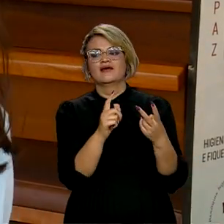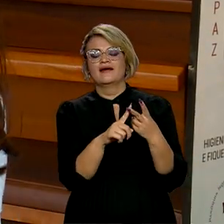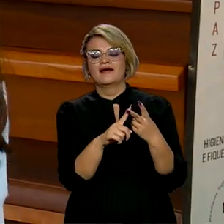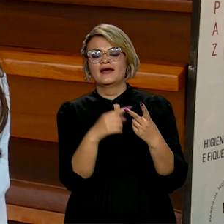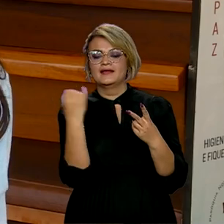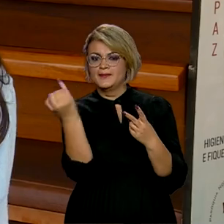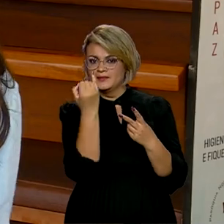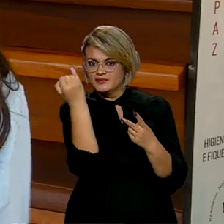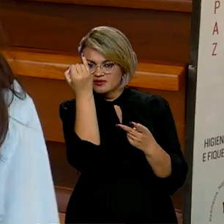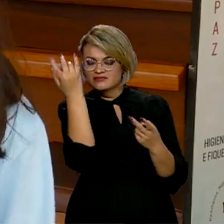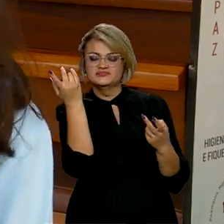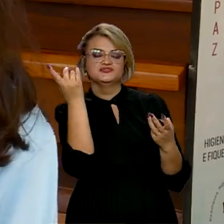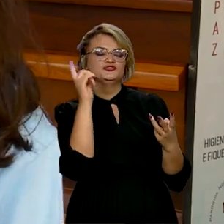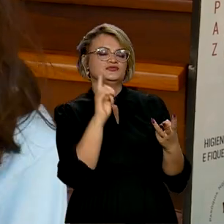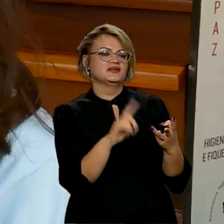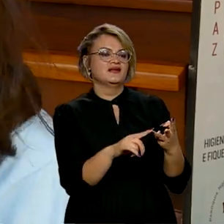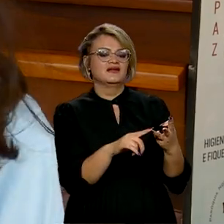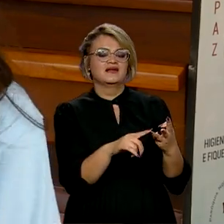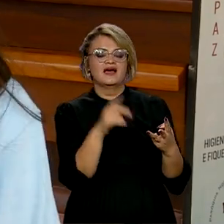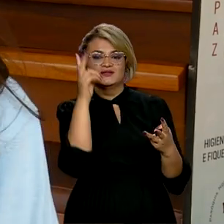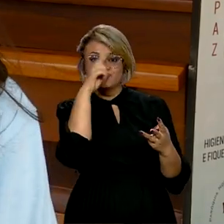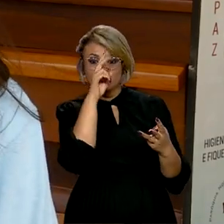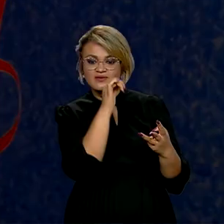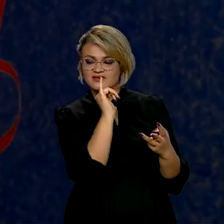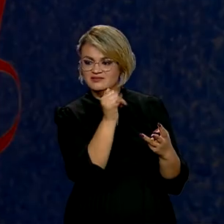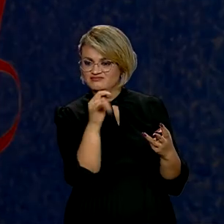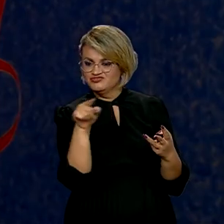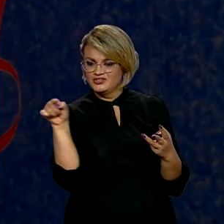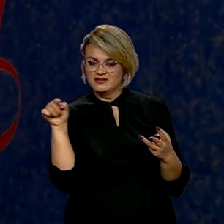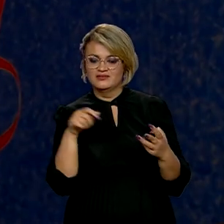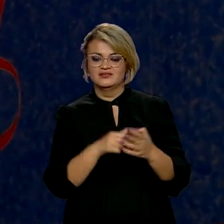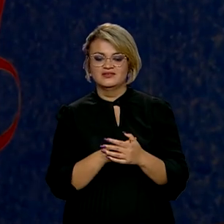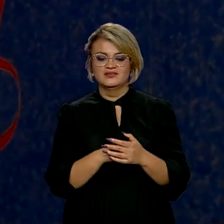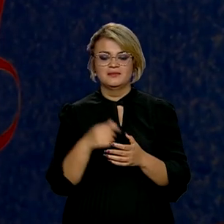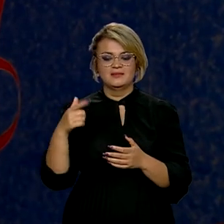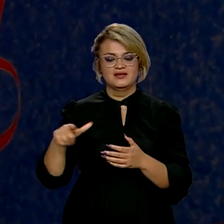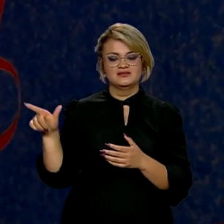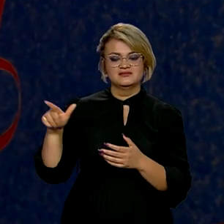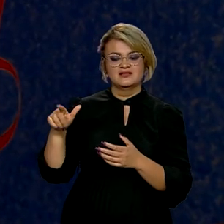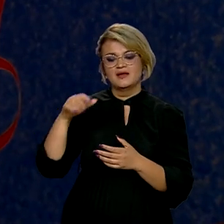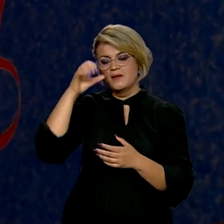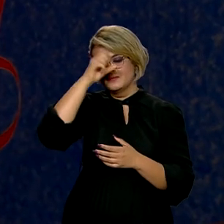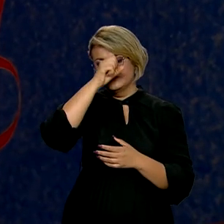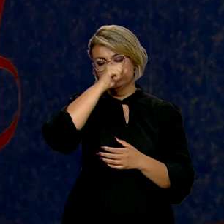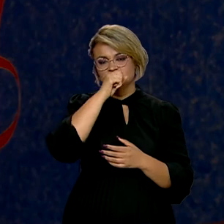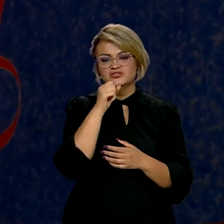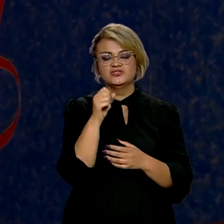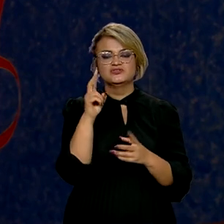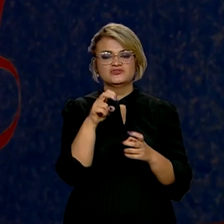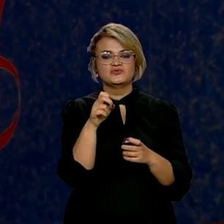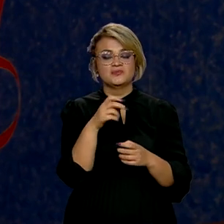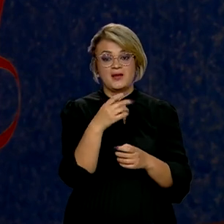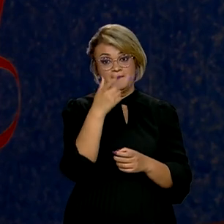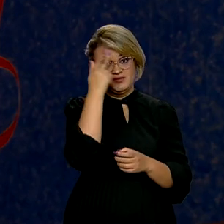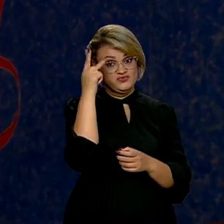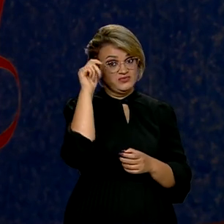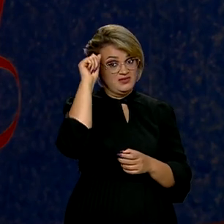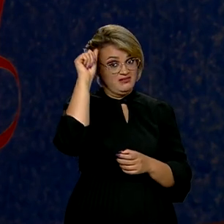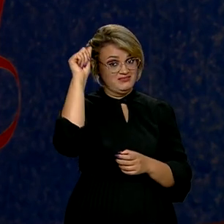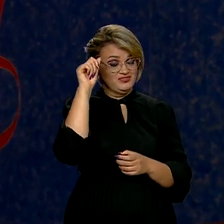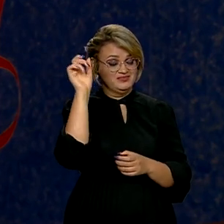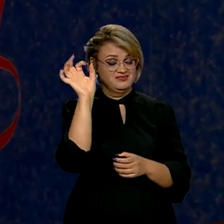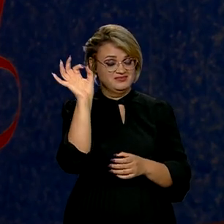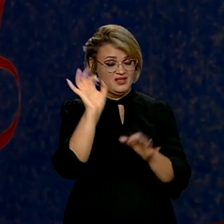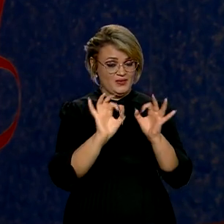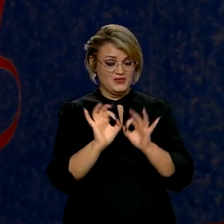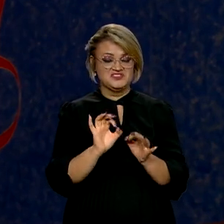importância, a história daqui. Eu aprendi sobre o artista, que eu não pensava que ele era